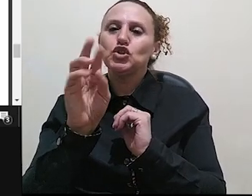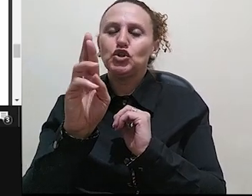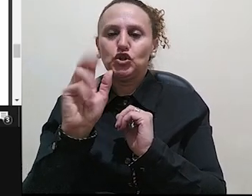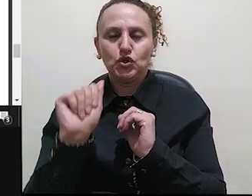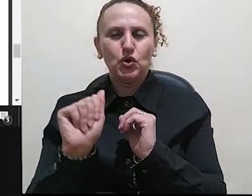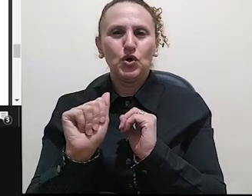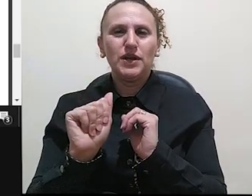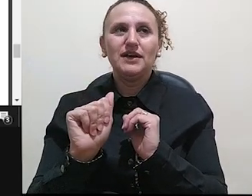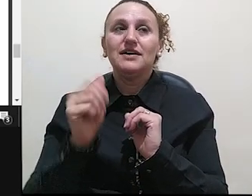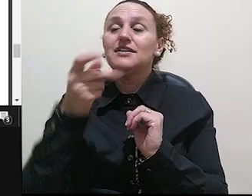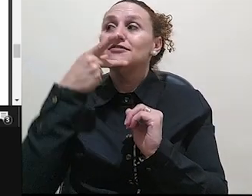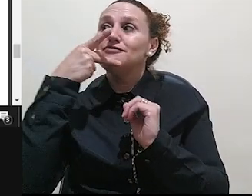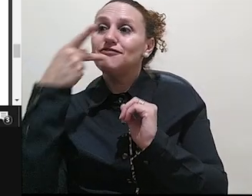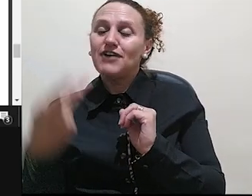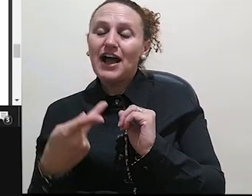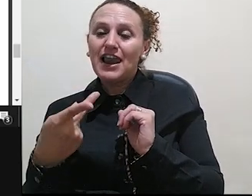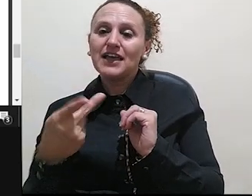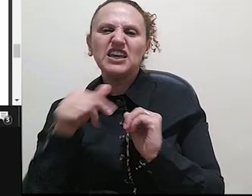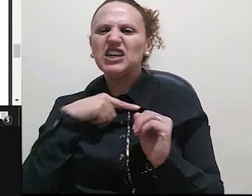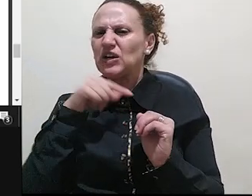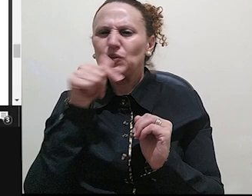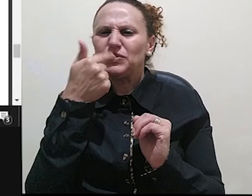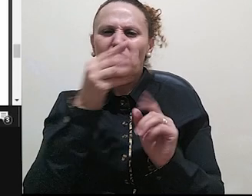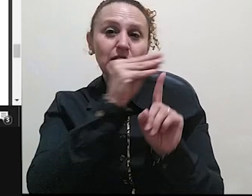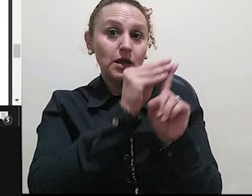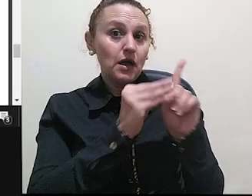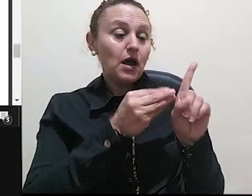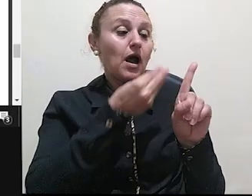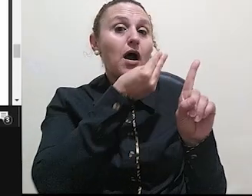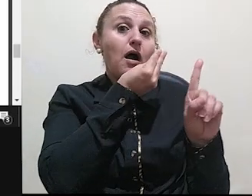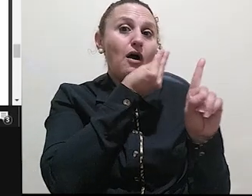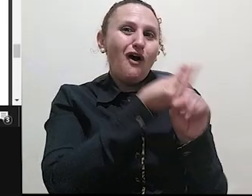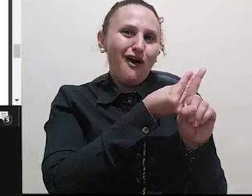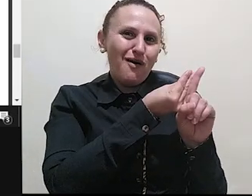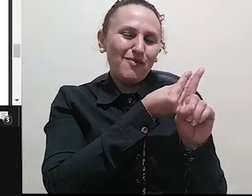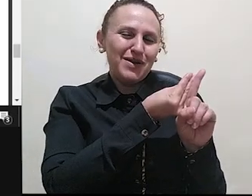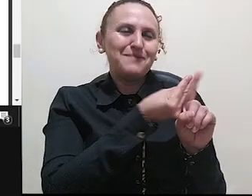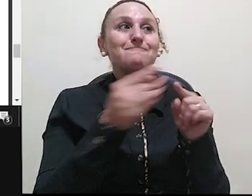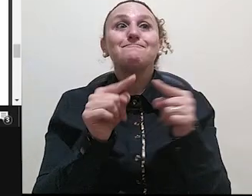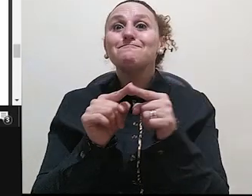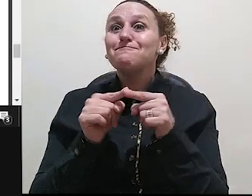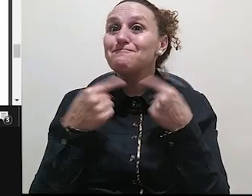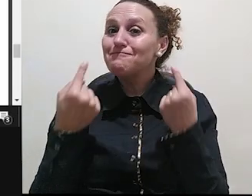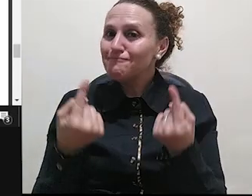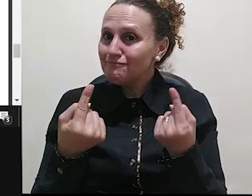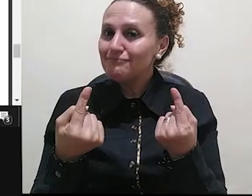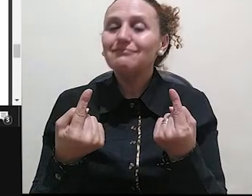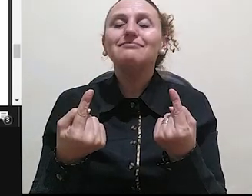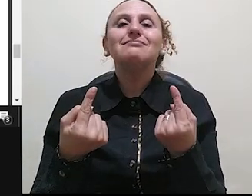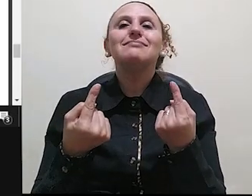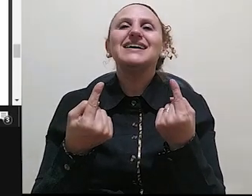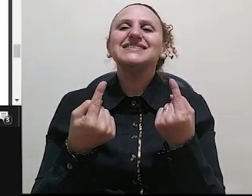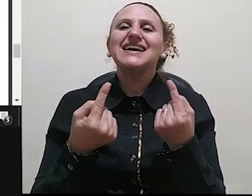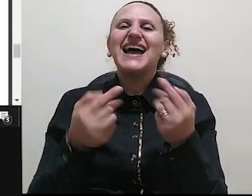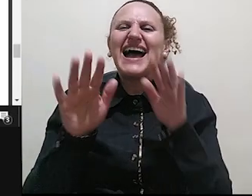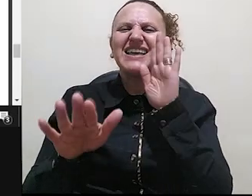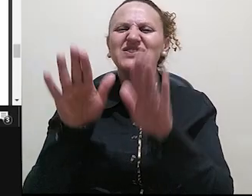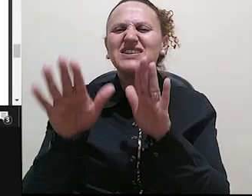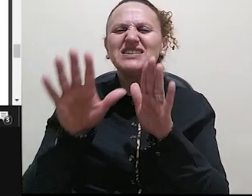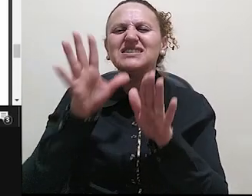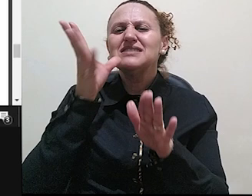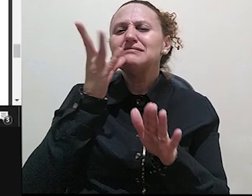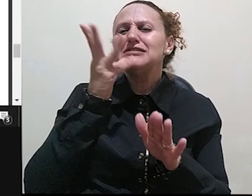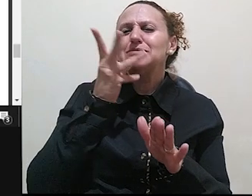que não existe nenhuma obra, né? Como foi que ele fez um prefácio, mas, às vezes, atrasou a publicação e